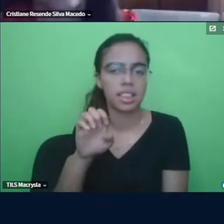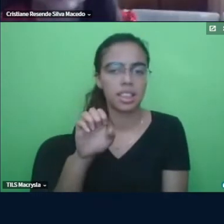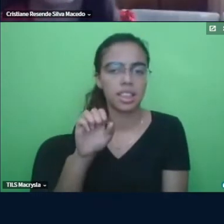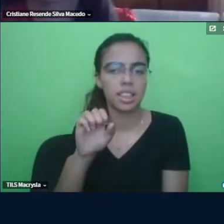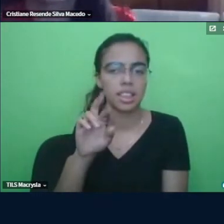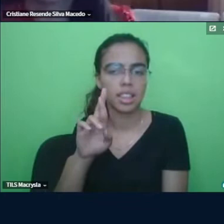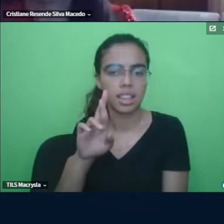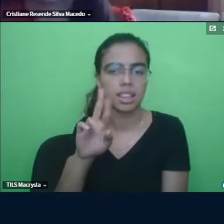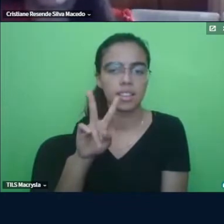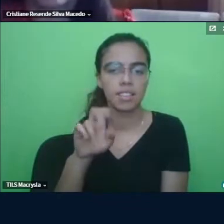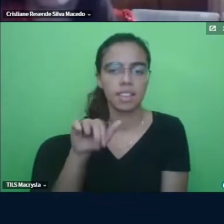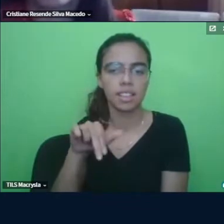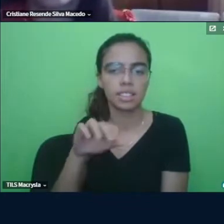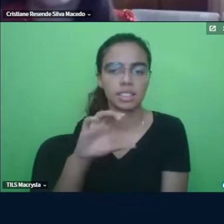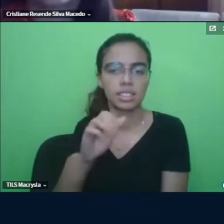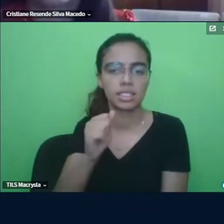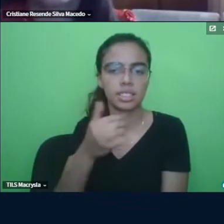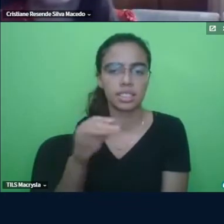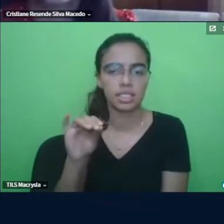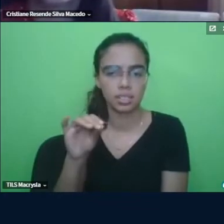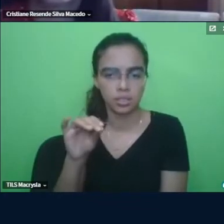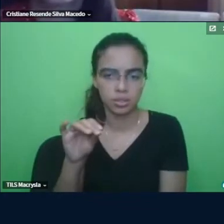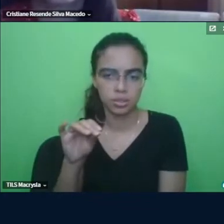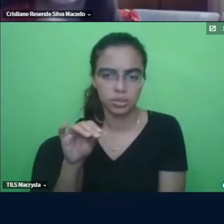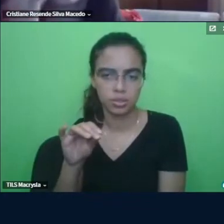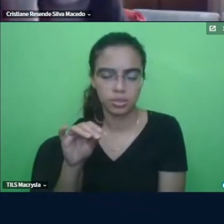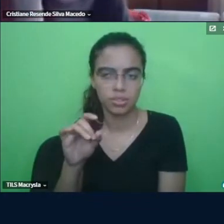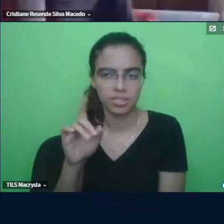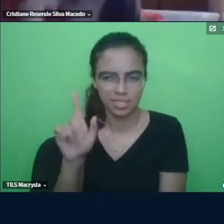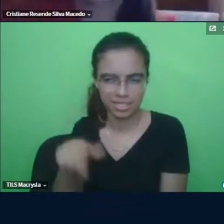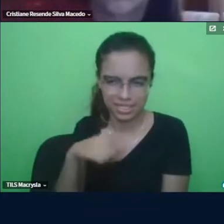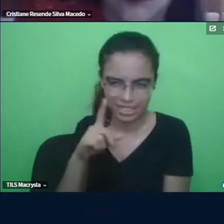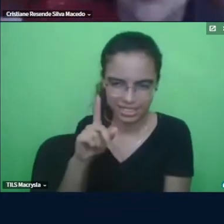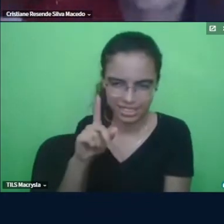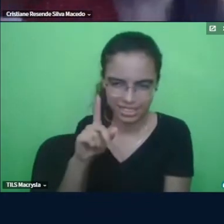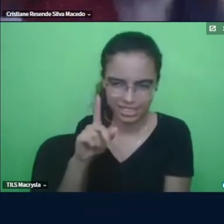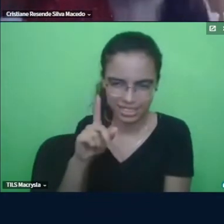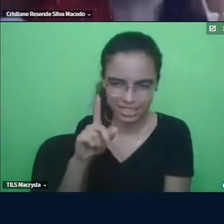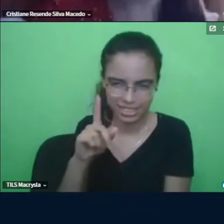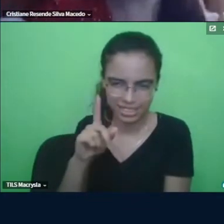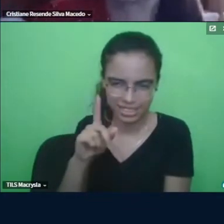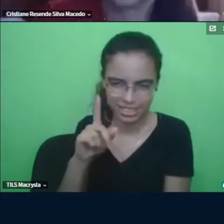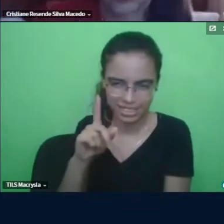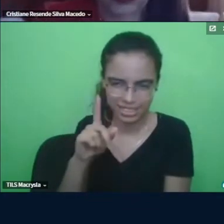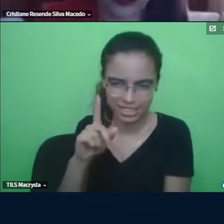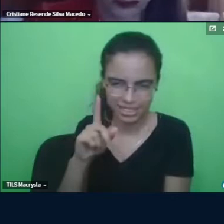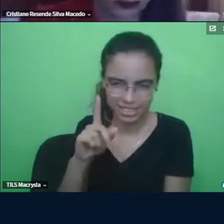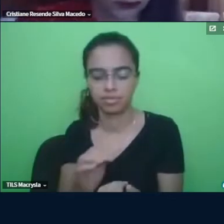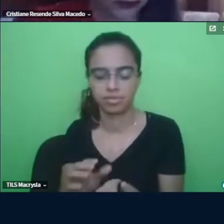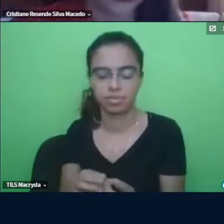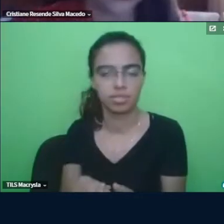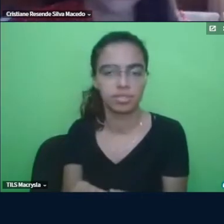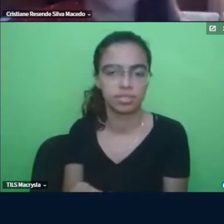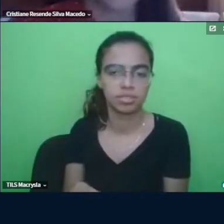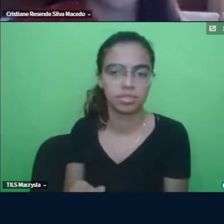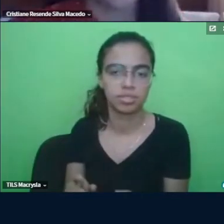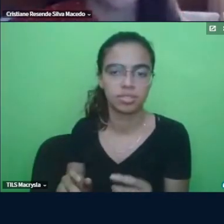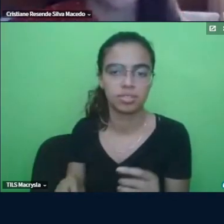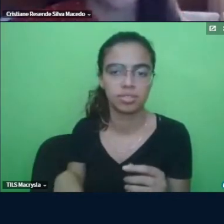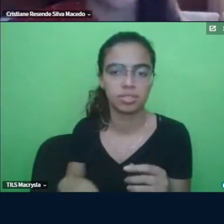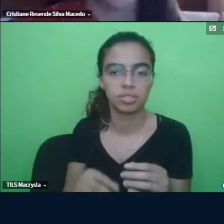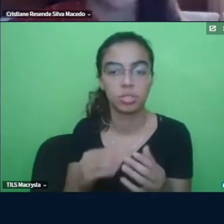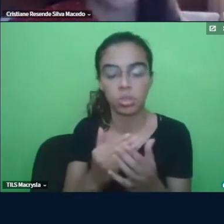faz e depois quem sabe vem fazer mostrar como é que tem que ser isso né e a partir de